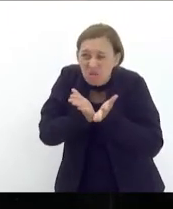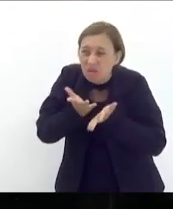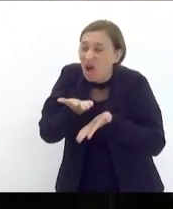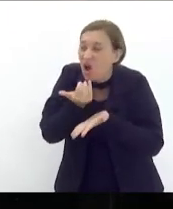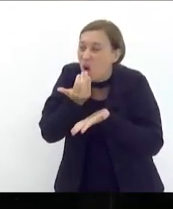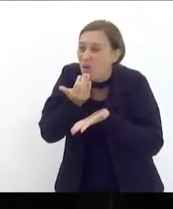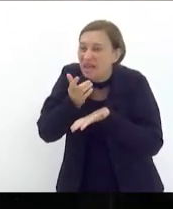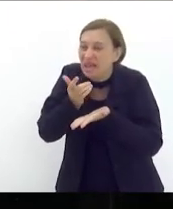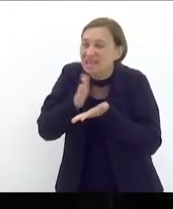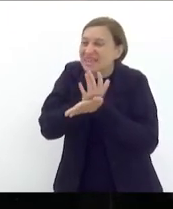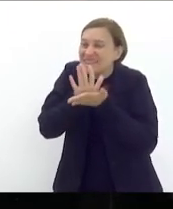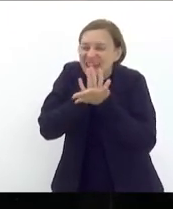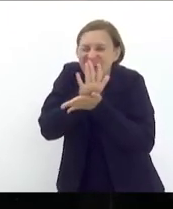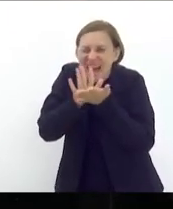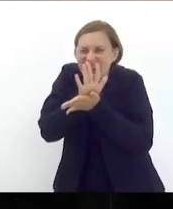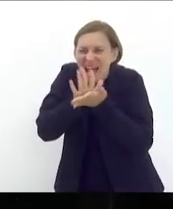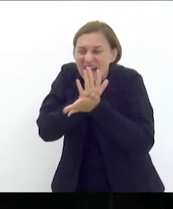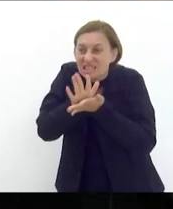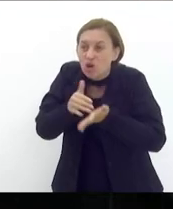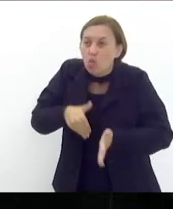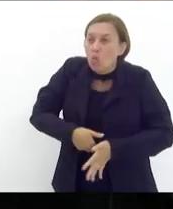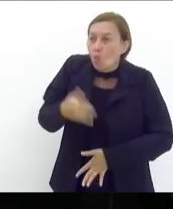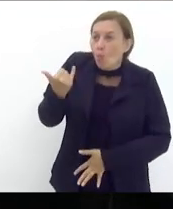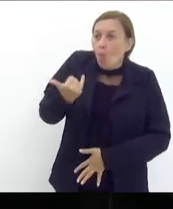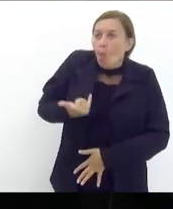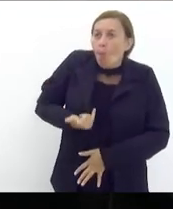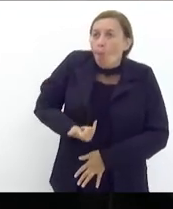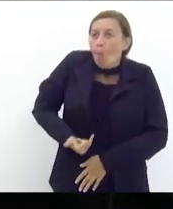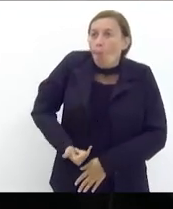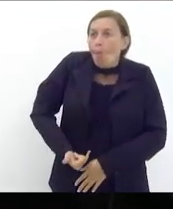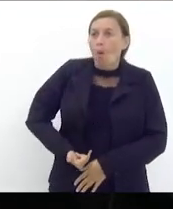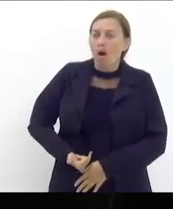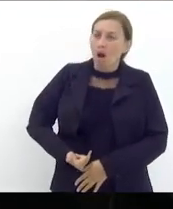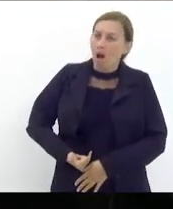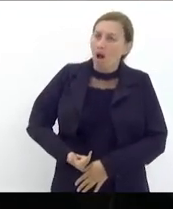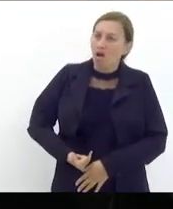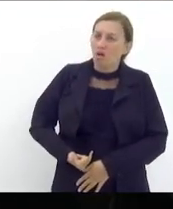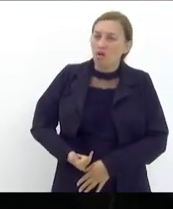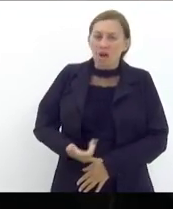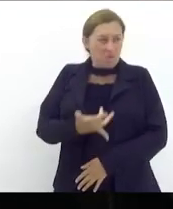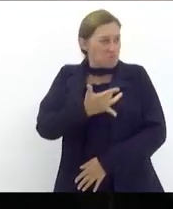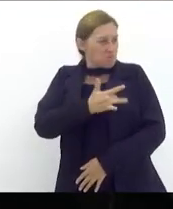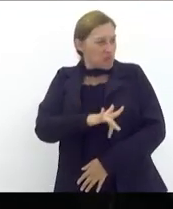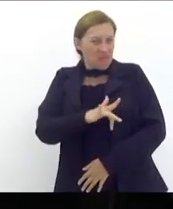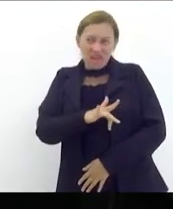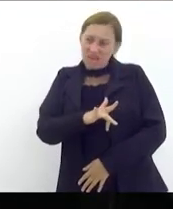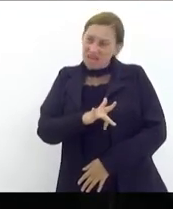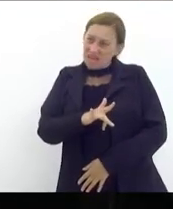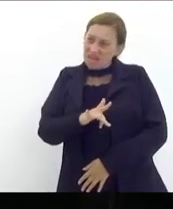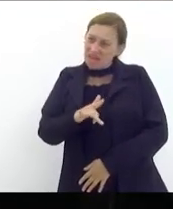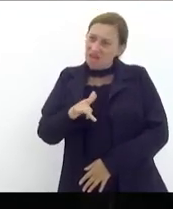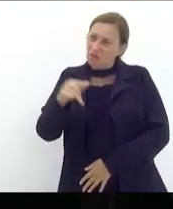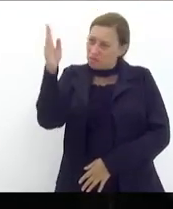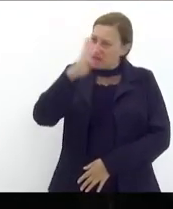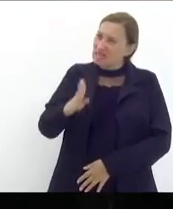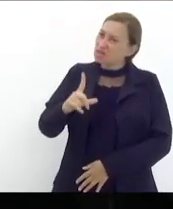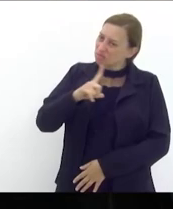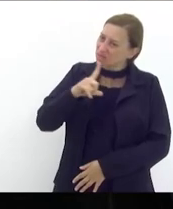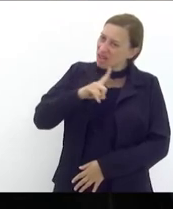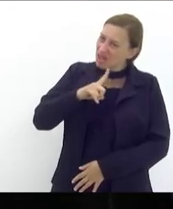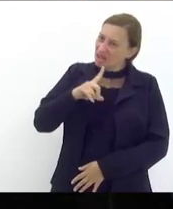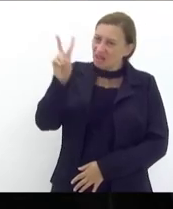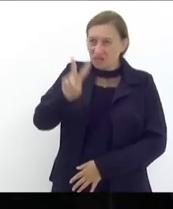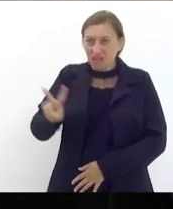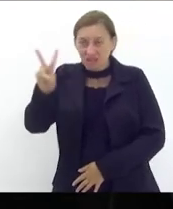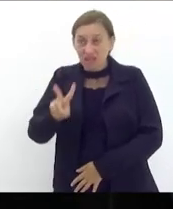estende a mão? se o brasileiro tem pena da Venezuela são duas coisas que nós podemos fazer a primeira